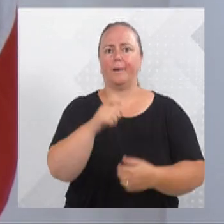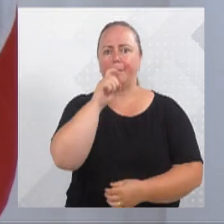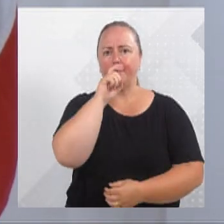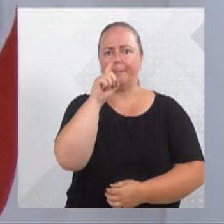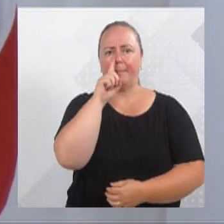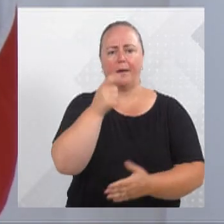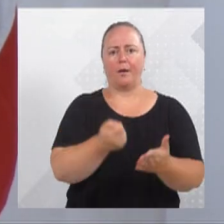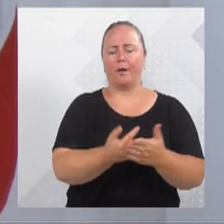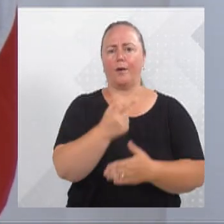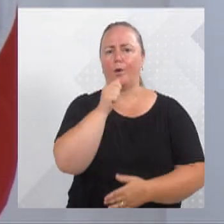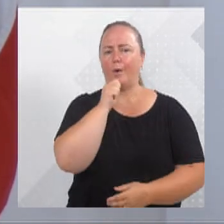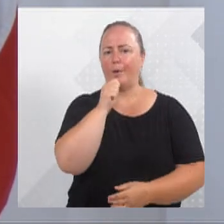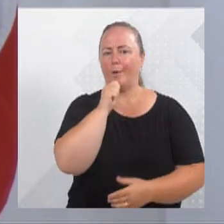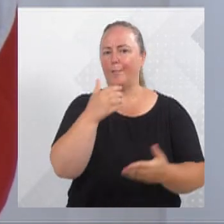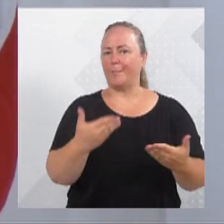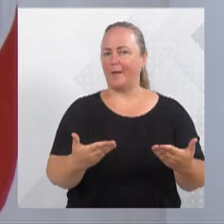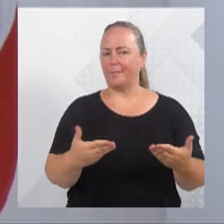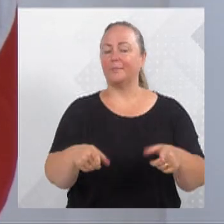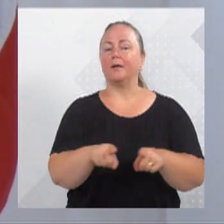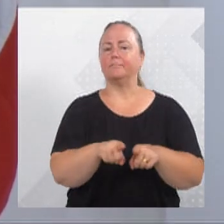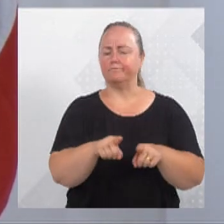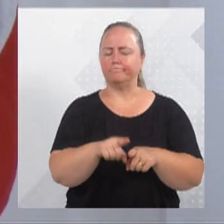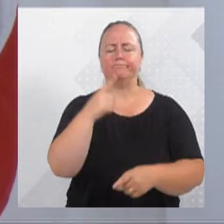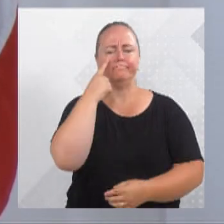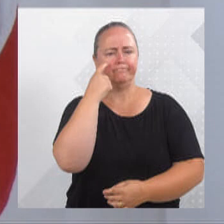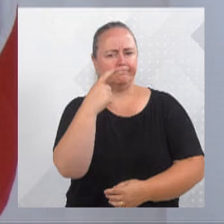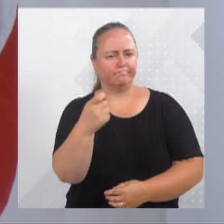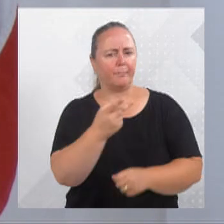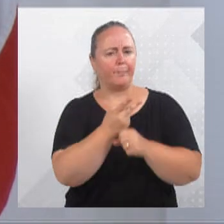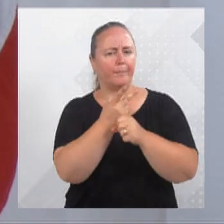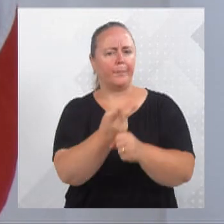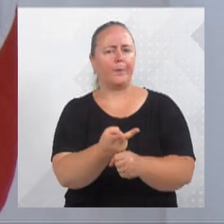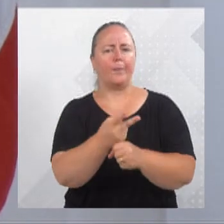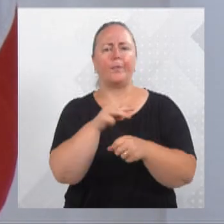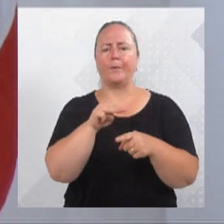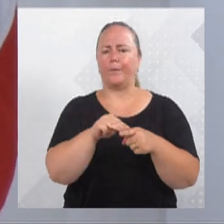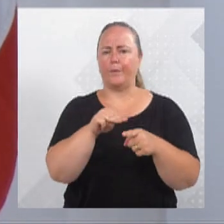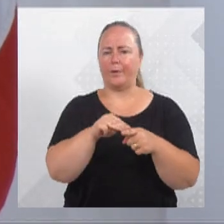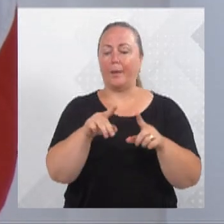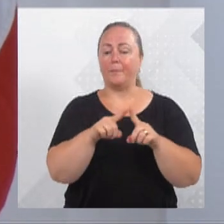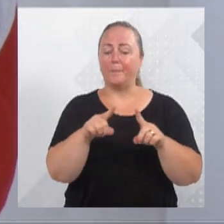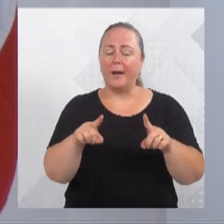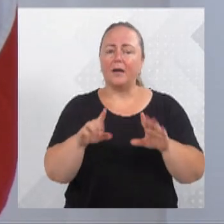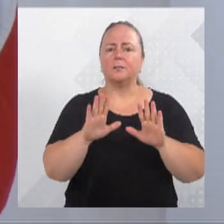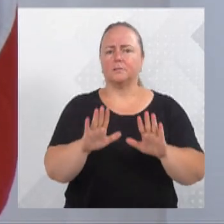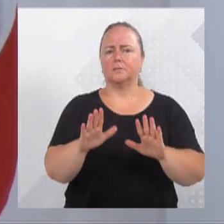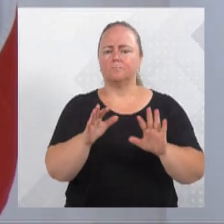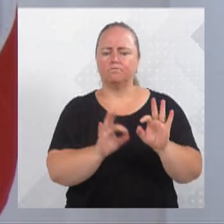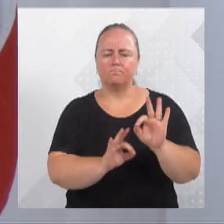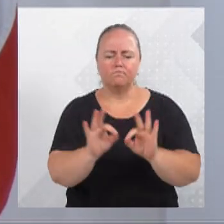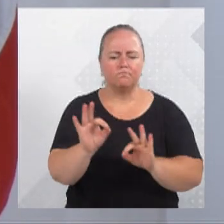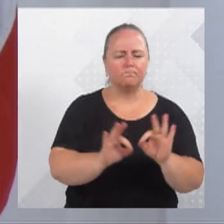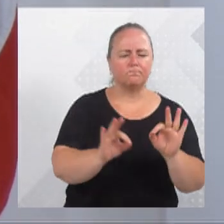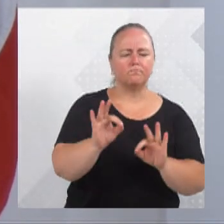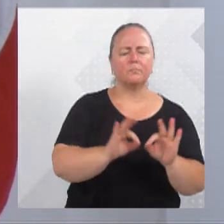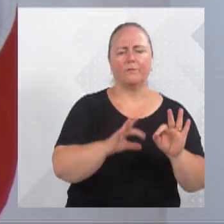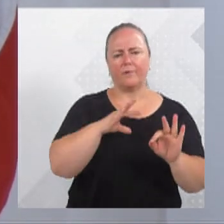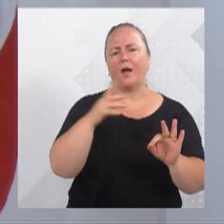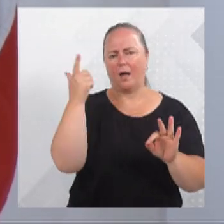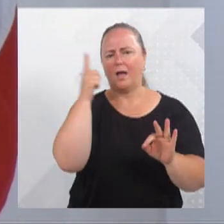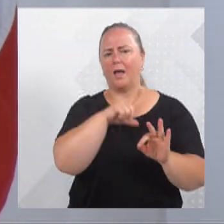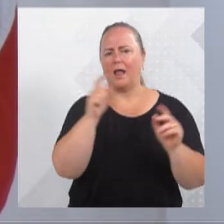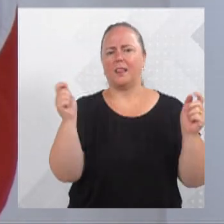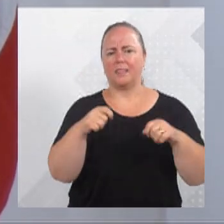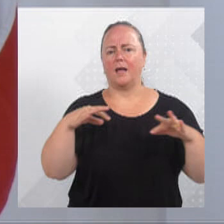mais comprar. E esses pais também ficaram interessados de procurar a rede. Mas, no curto espaço e tempo, estamos adequando e vamos atender todas essas